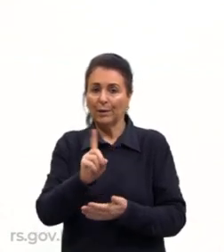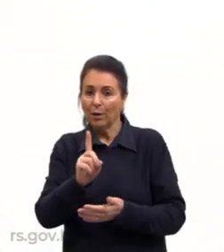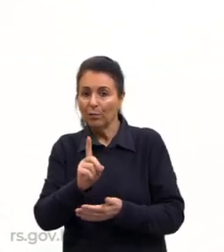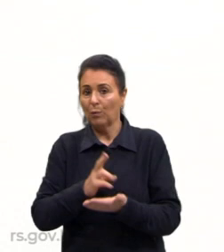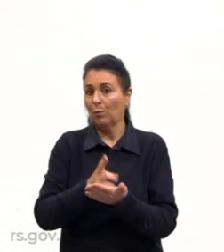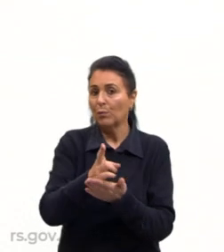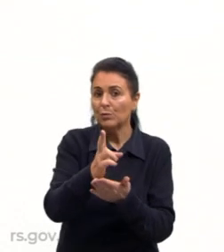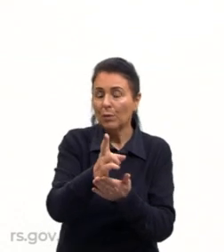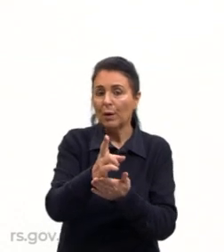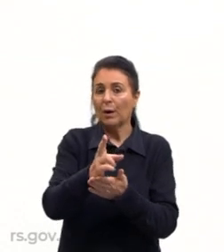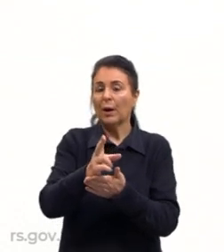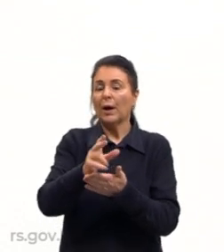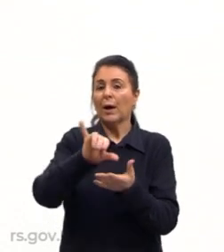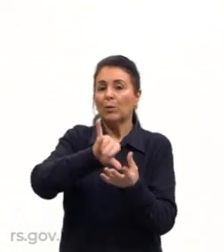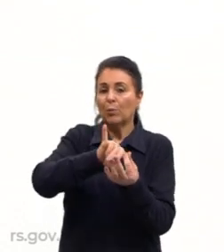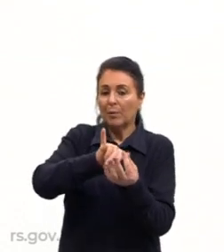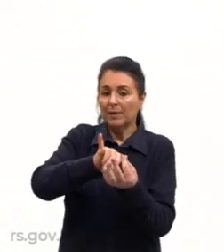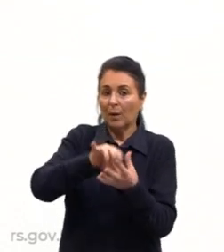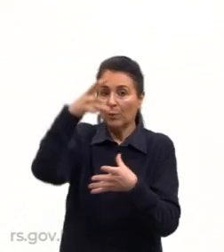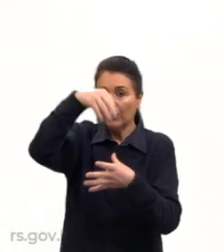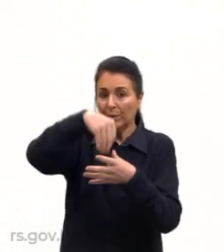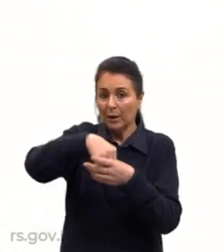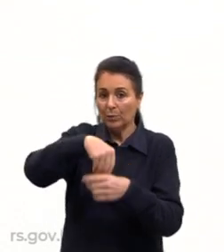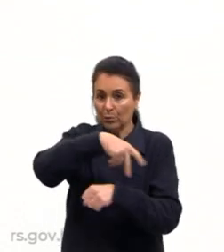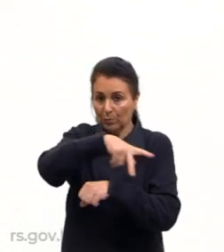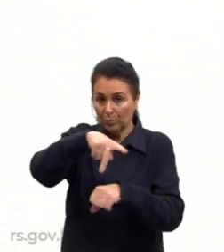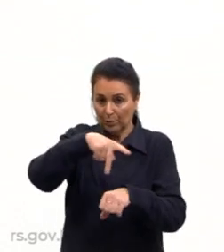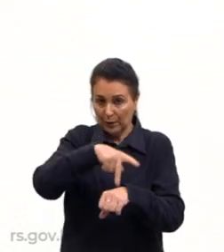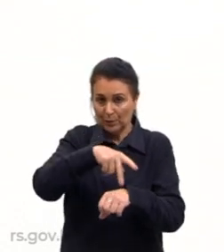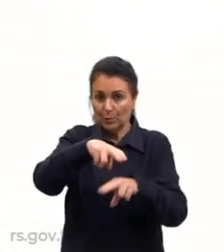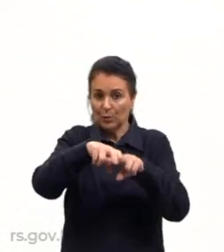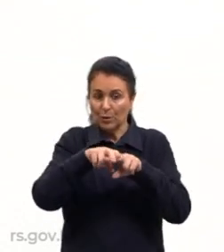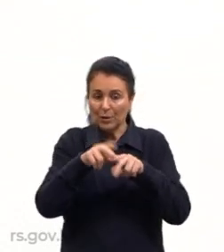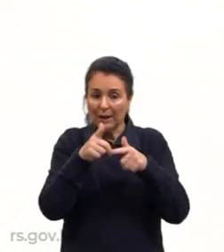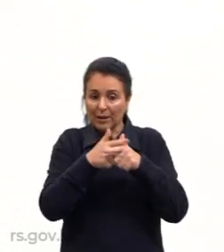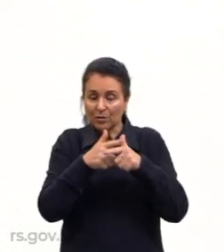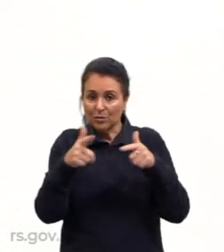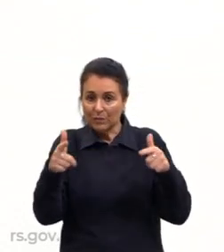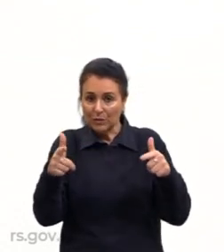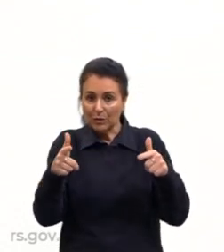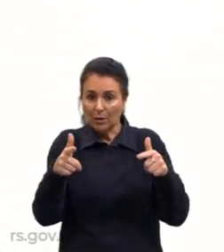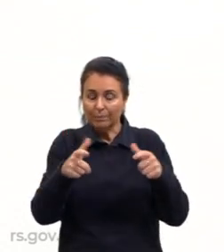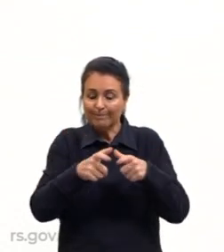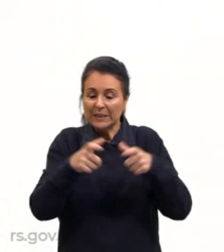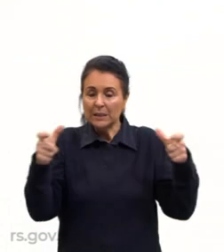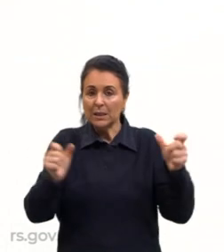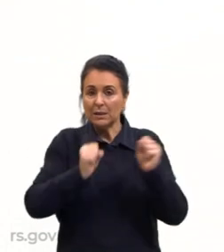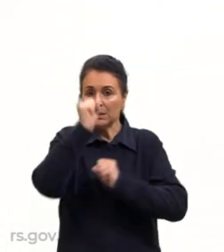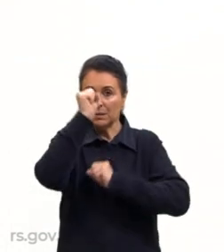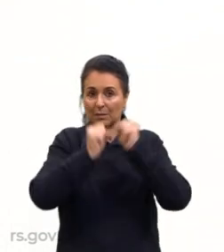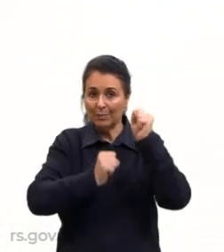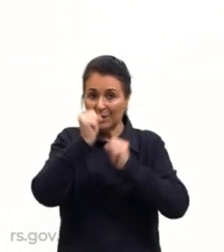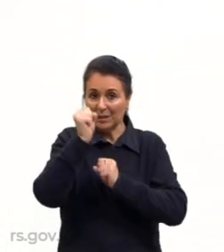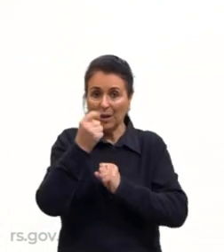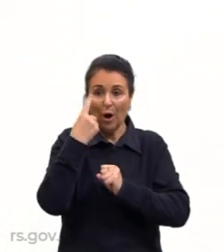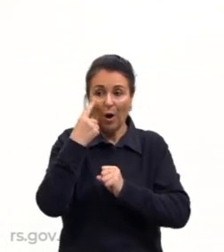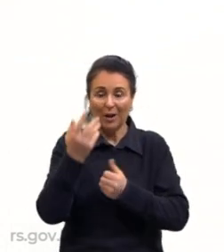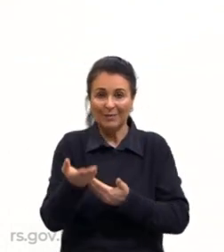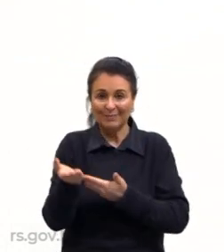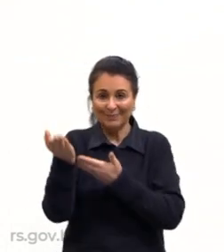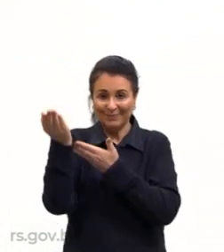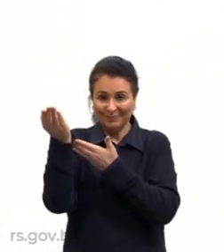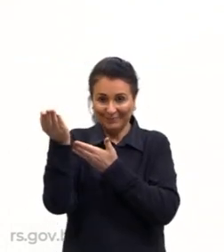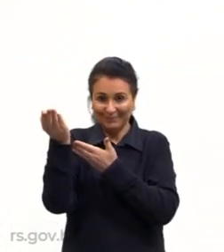capital interno. Então, ela é dividida dessa maneira. Grandes empresas, Fenemê, Fábrica Nacional de Motores,